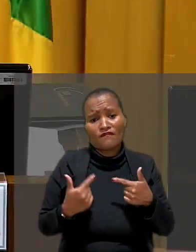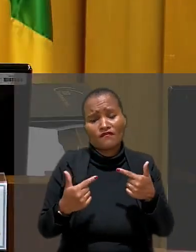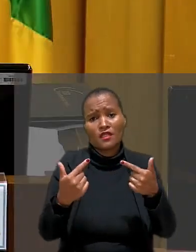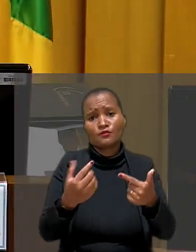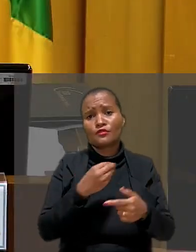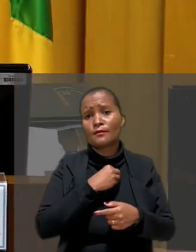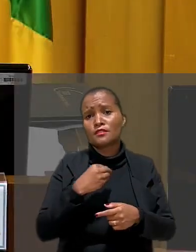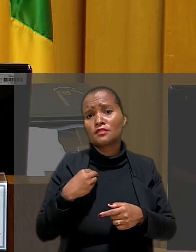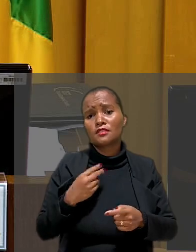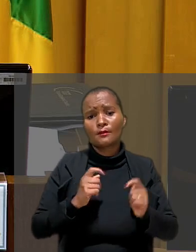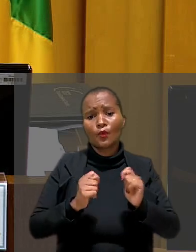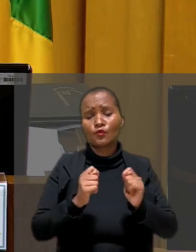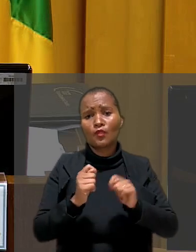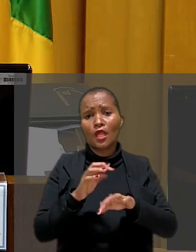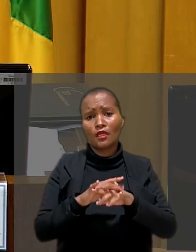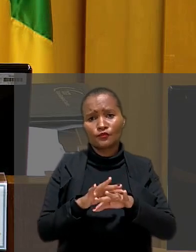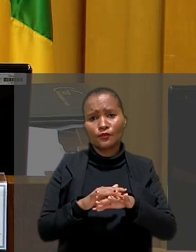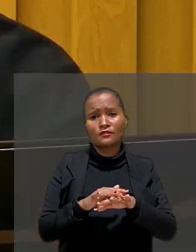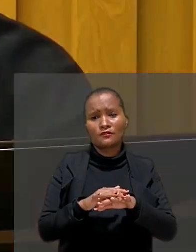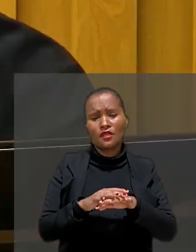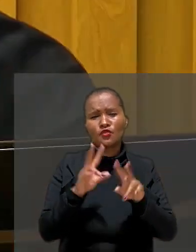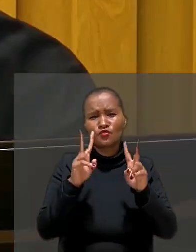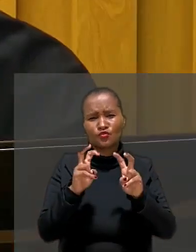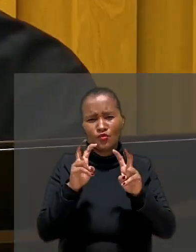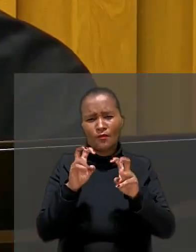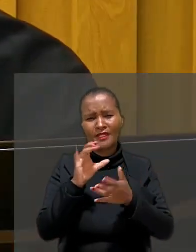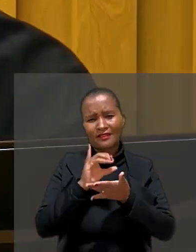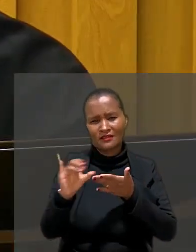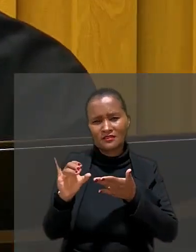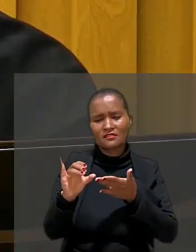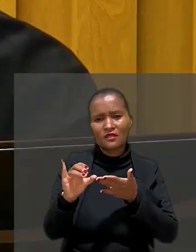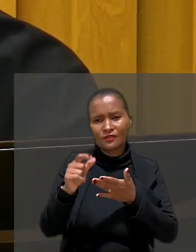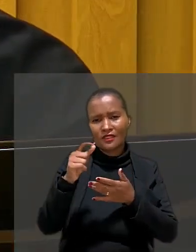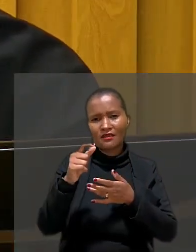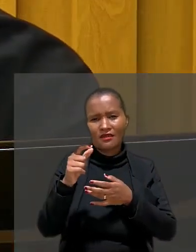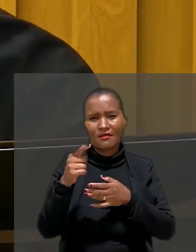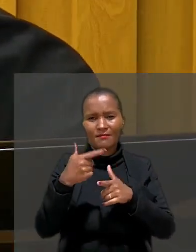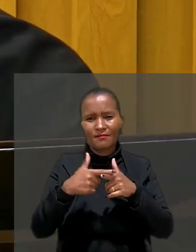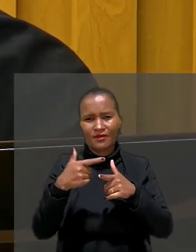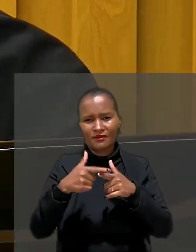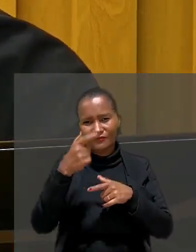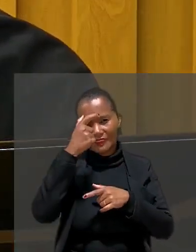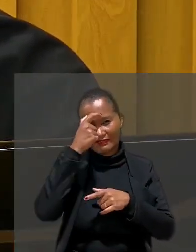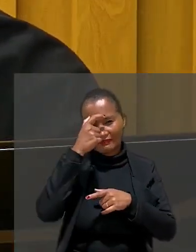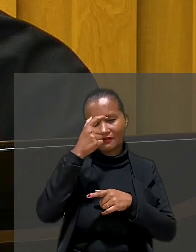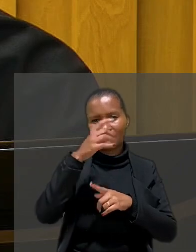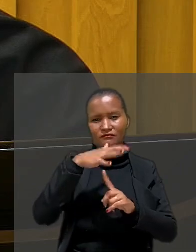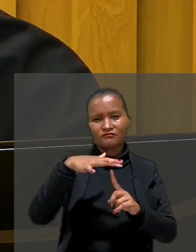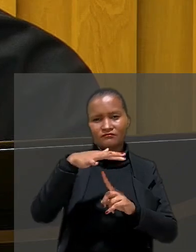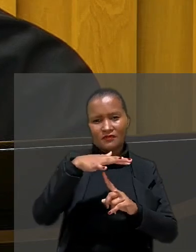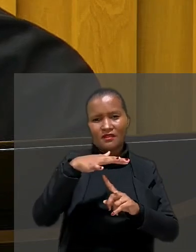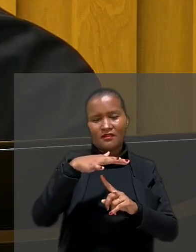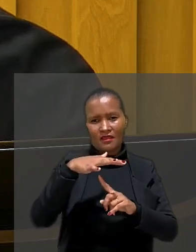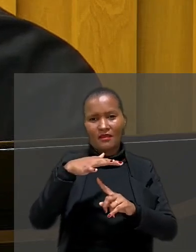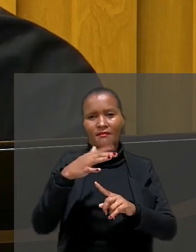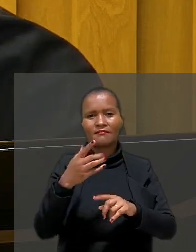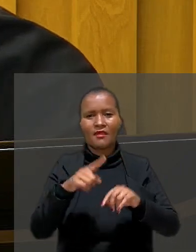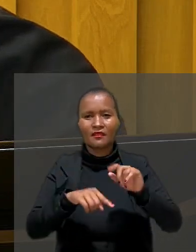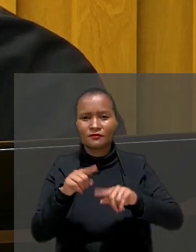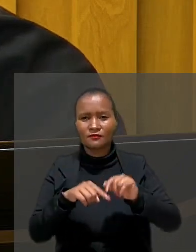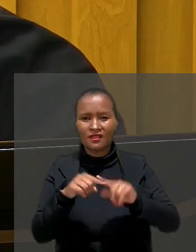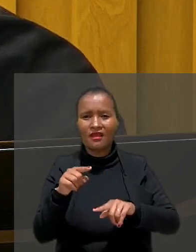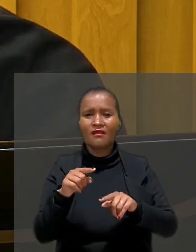conta o avanço da medicina sobre o controle da doença. Em relação à indenização por danos patrimoniais por exigência de